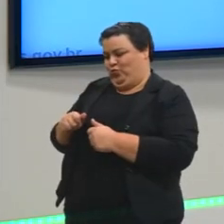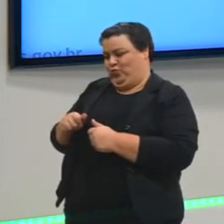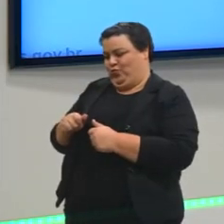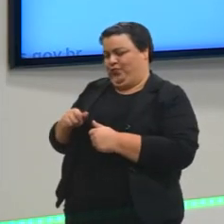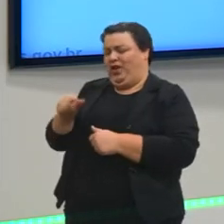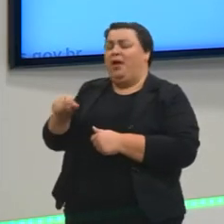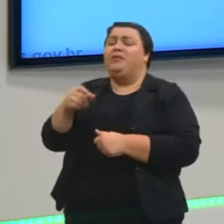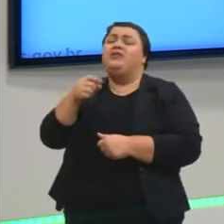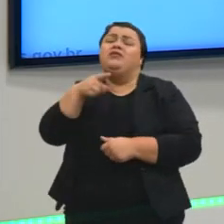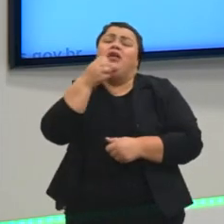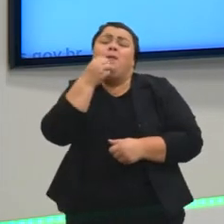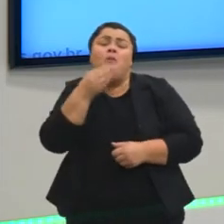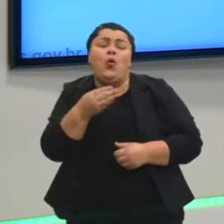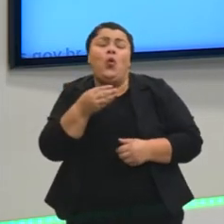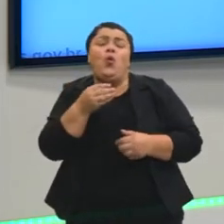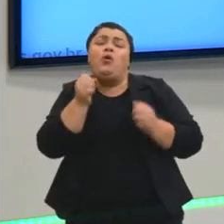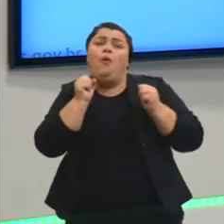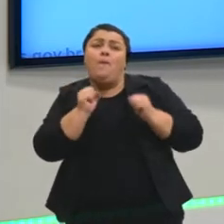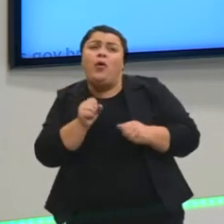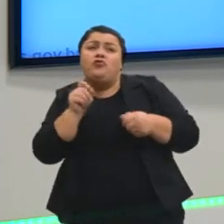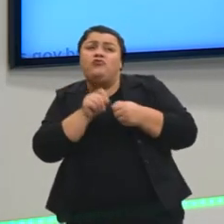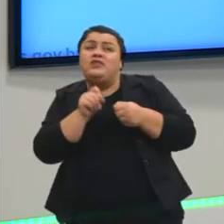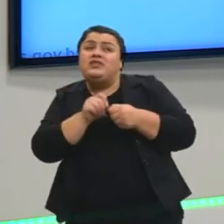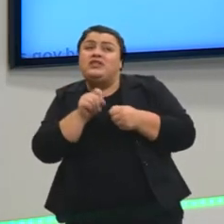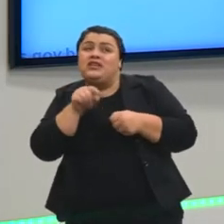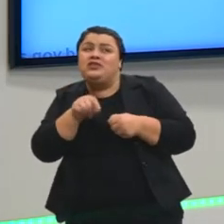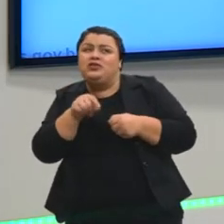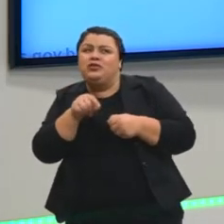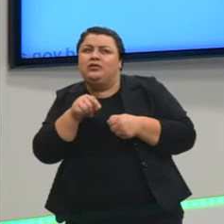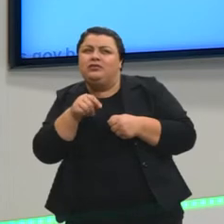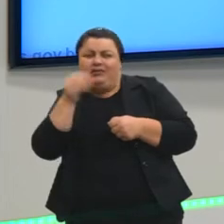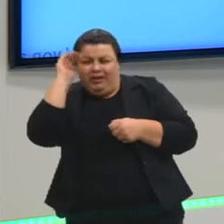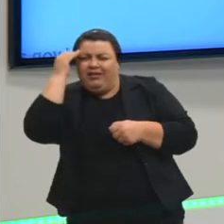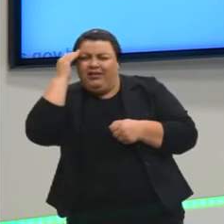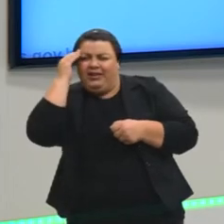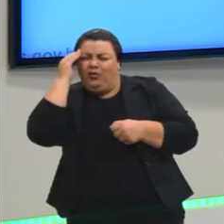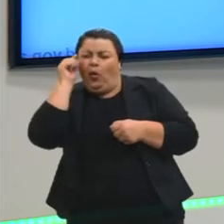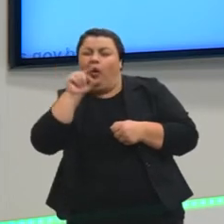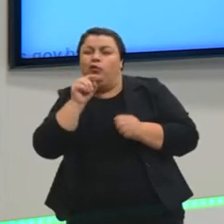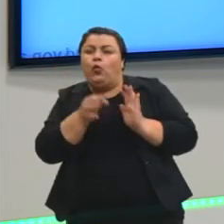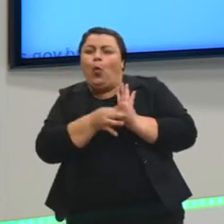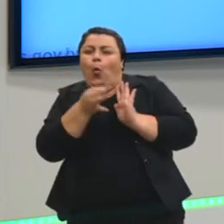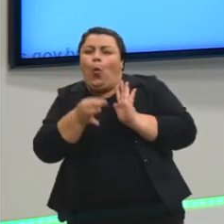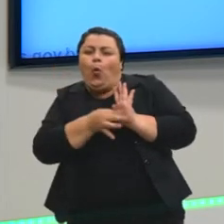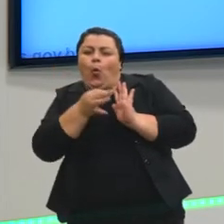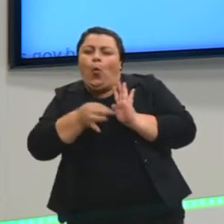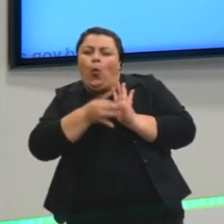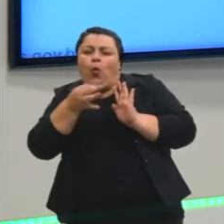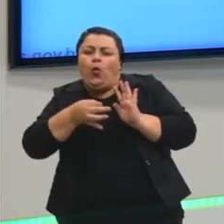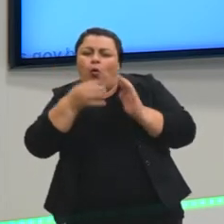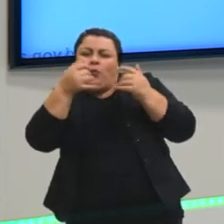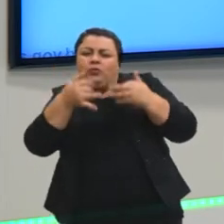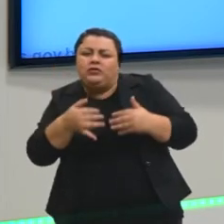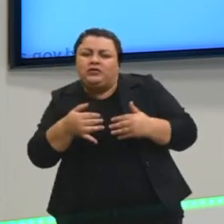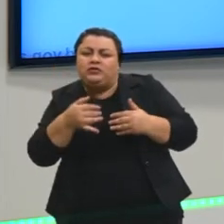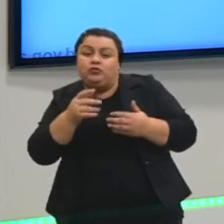isso com isso aí. E se tu tá entendendo, eu tô argumentando, eu tô argumentando, eu tô me posicionando em relação